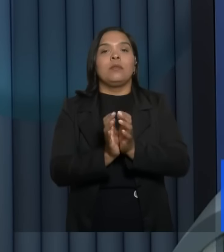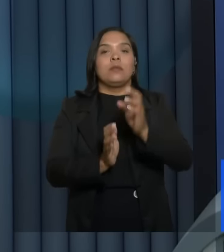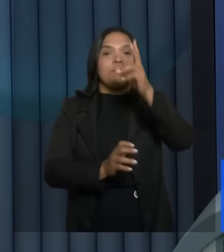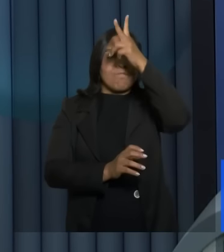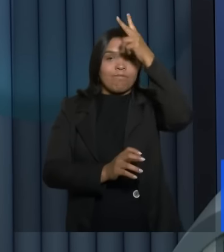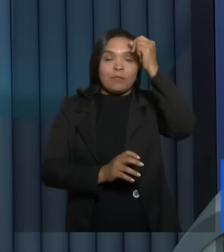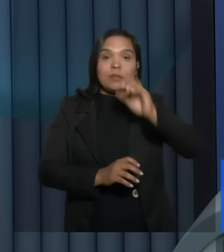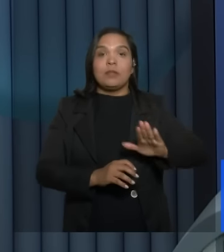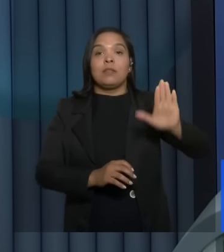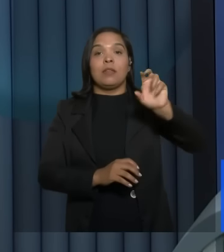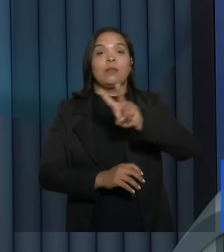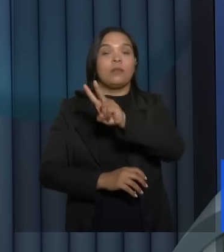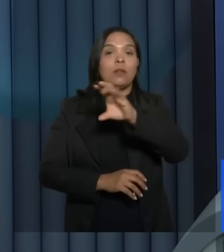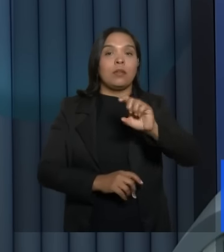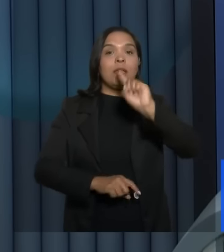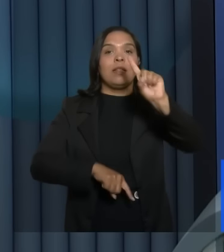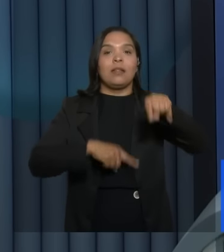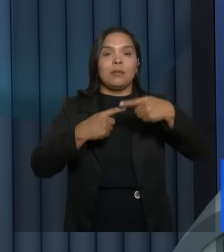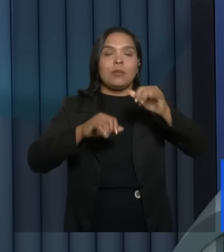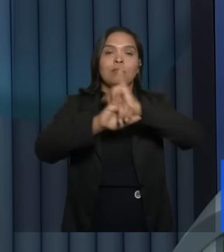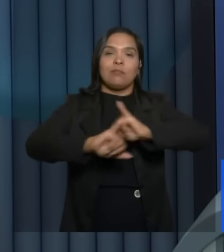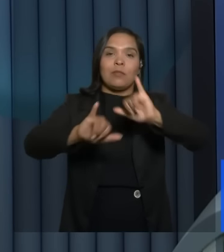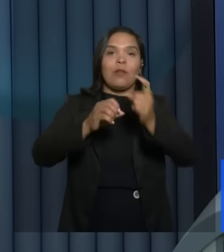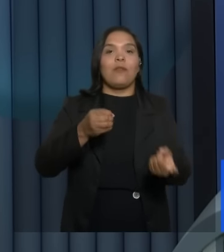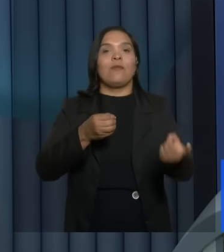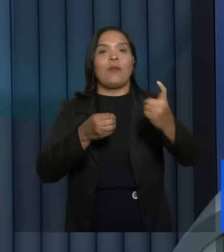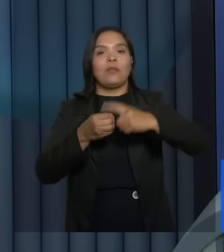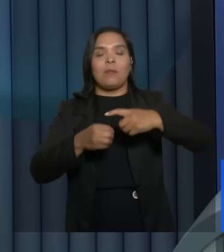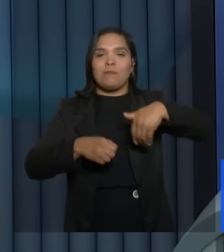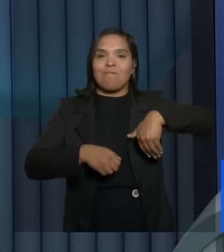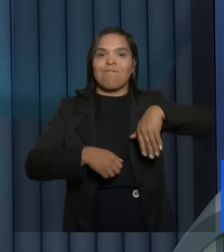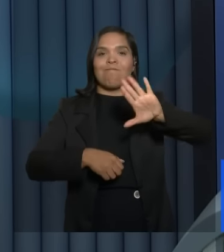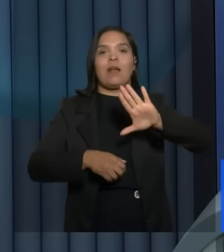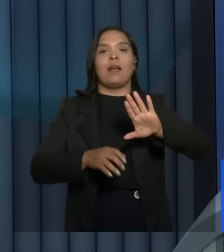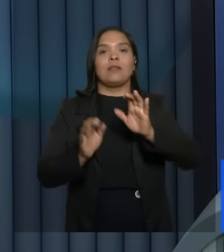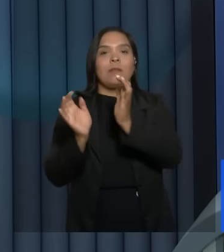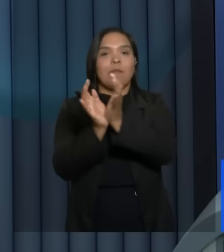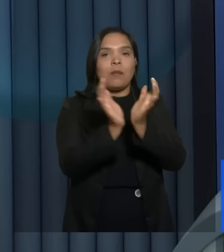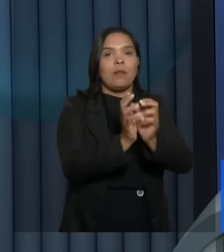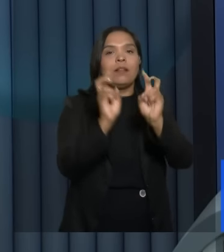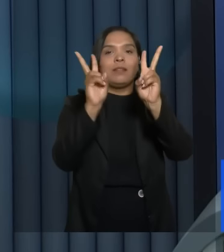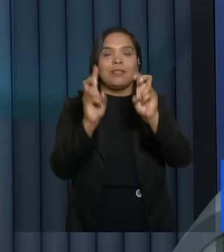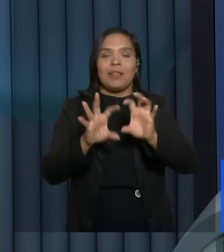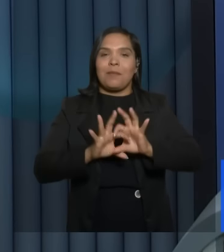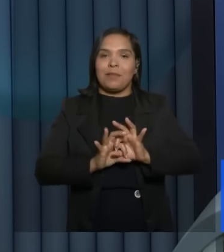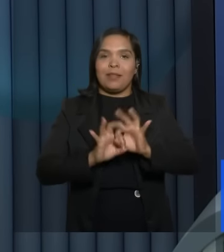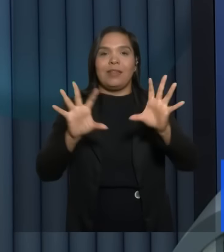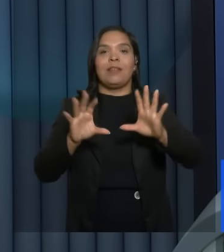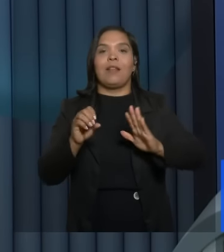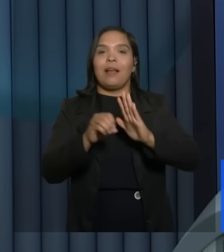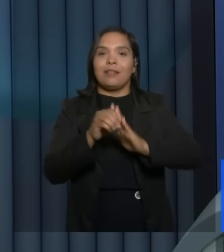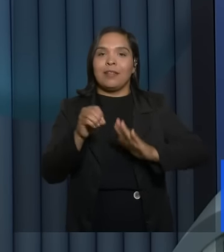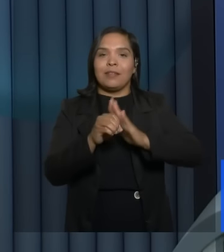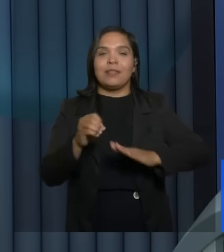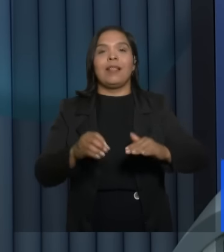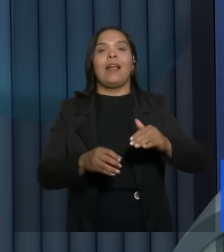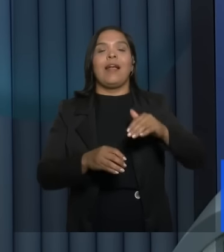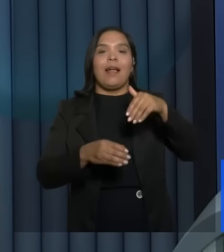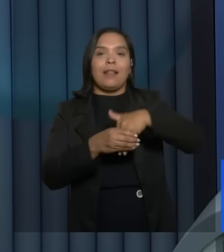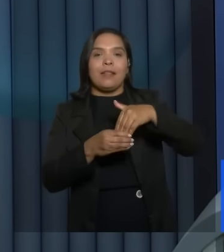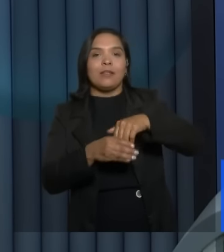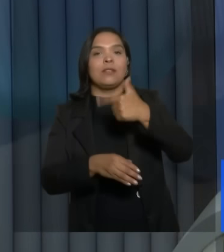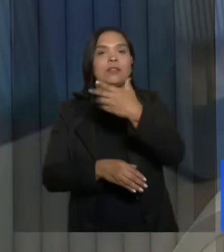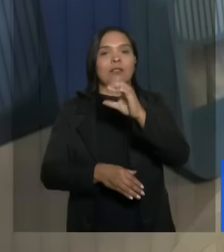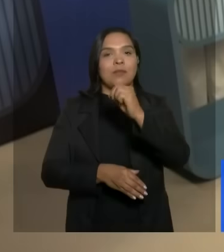Conquista. Depois dos nossos comerciais, voltamos com mais um bloco de tema livre. TV Sudoeste, eleições 2024.